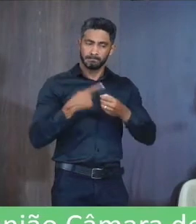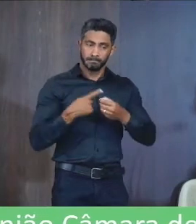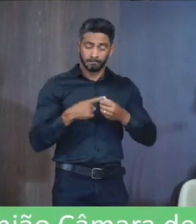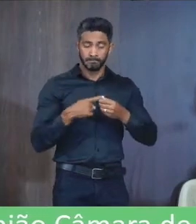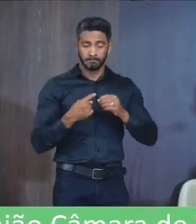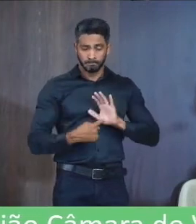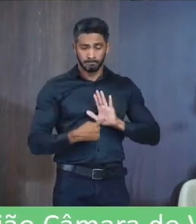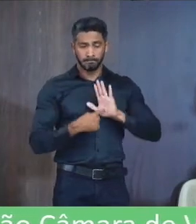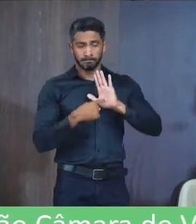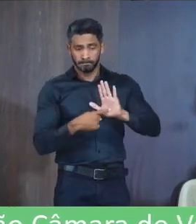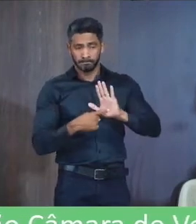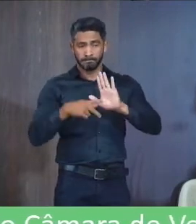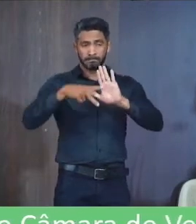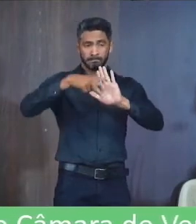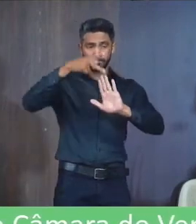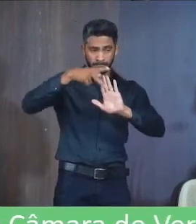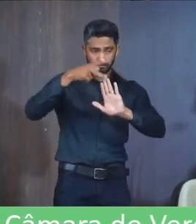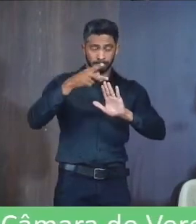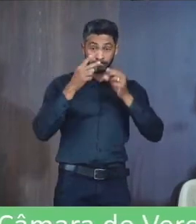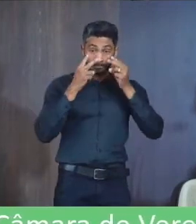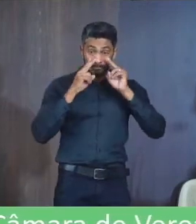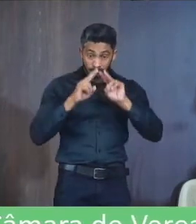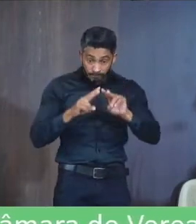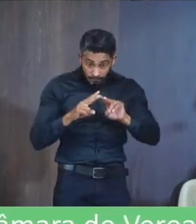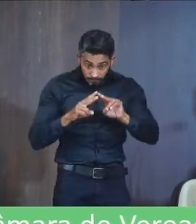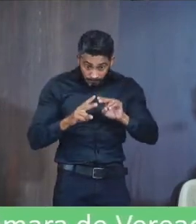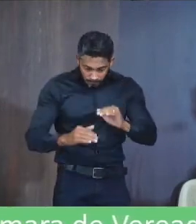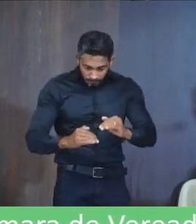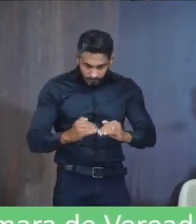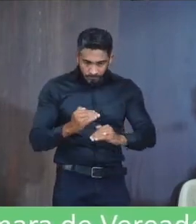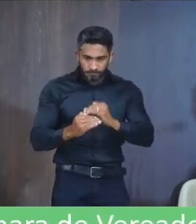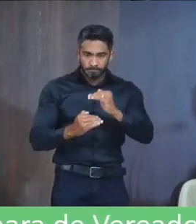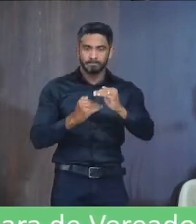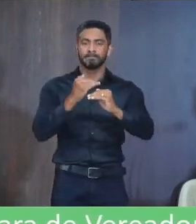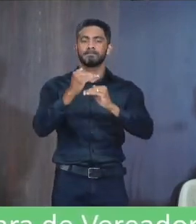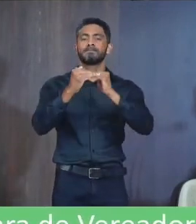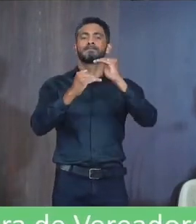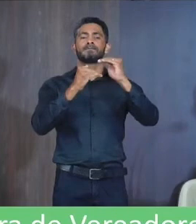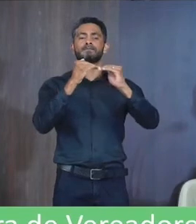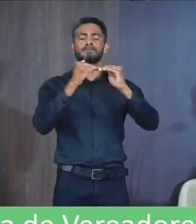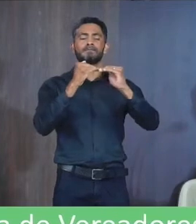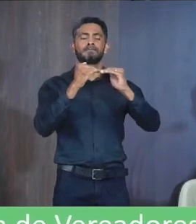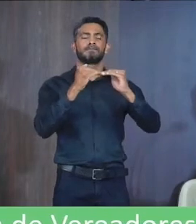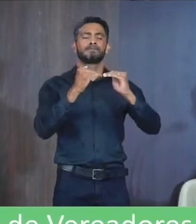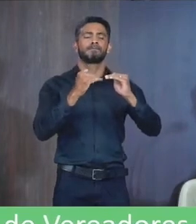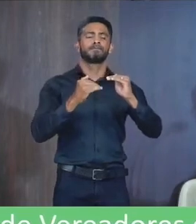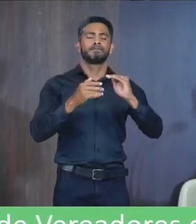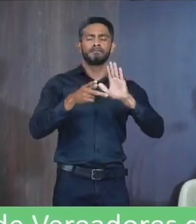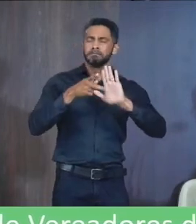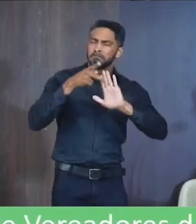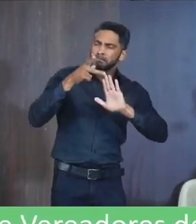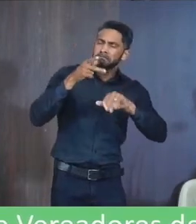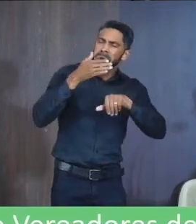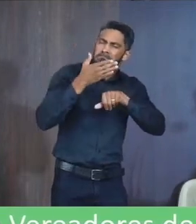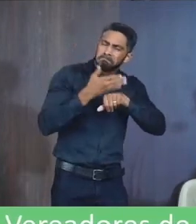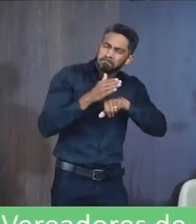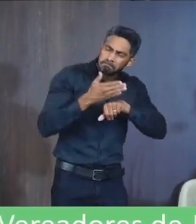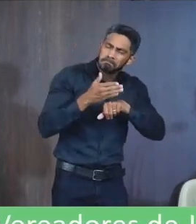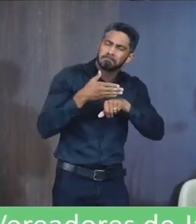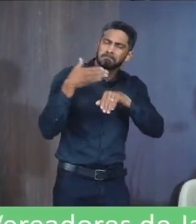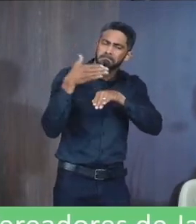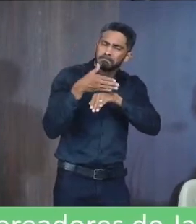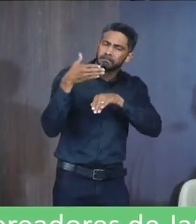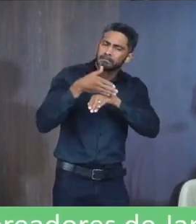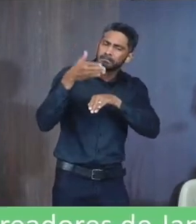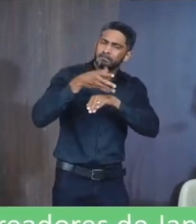destacar Um projeto Que eu vi nascer Um projeto Que eu participei Participo